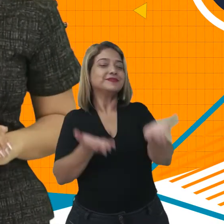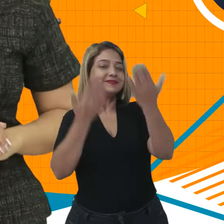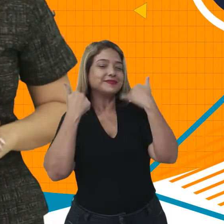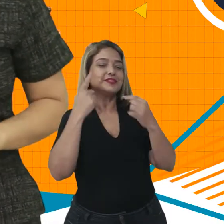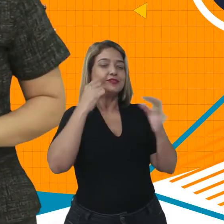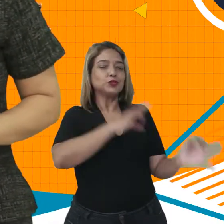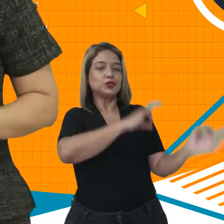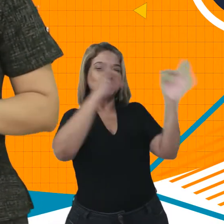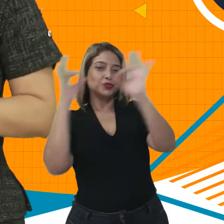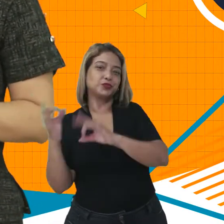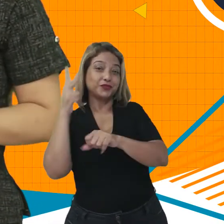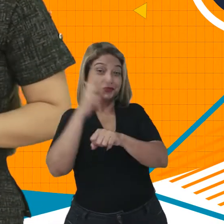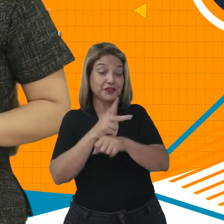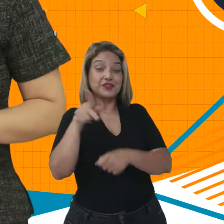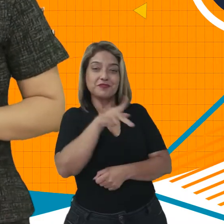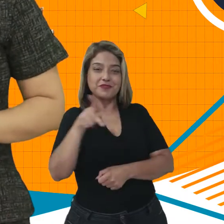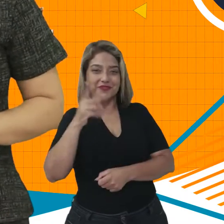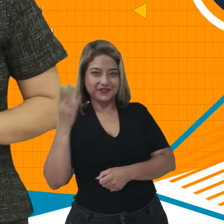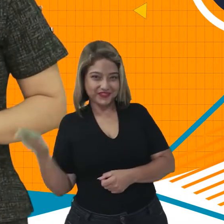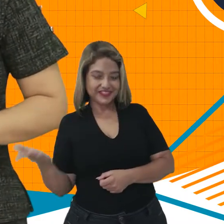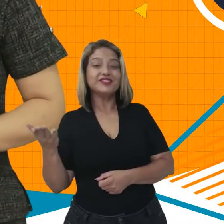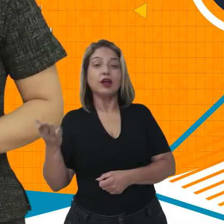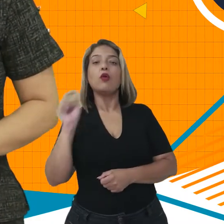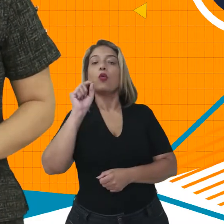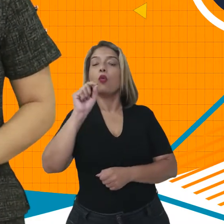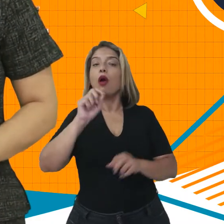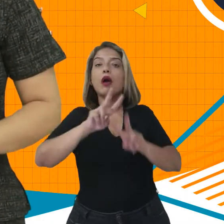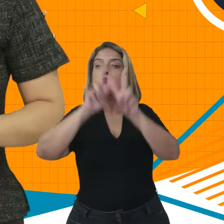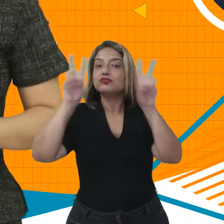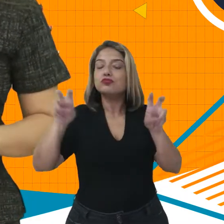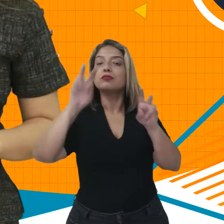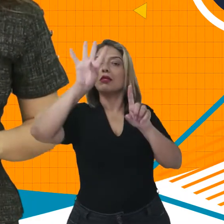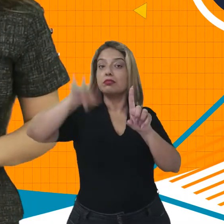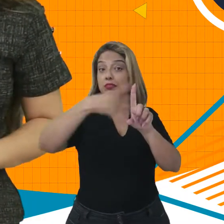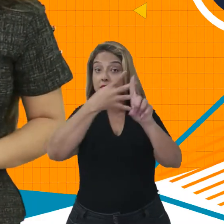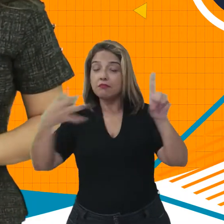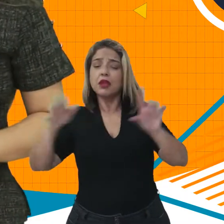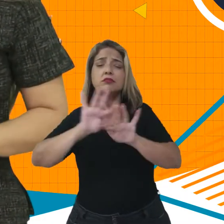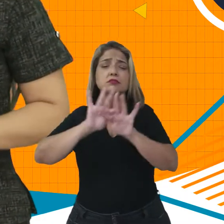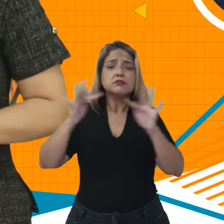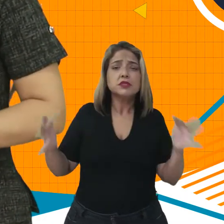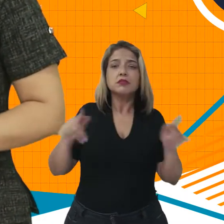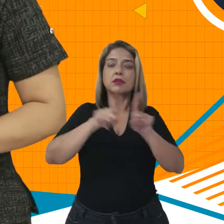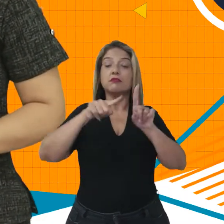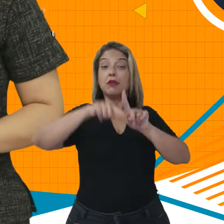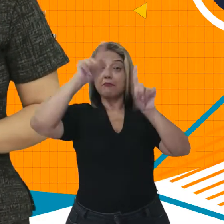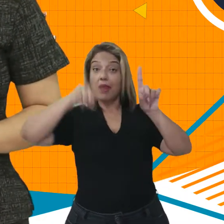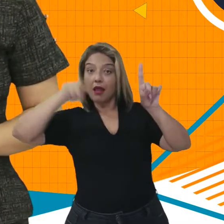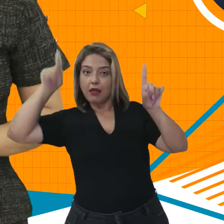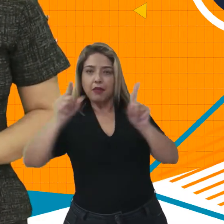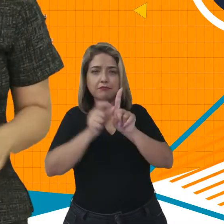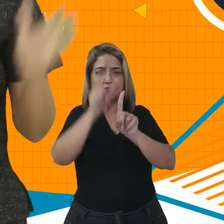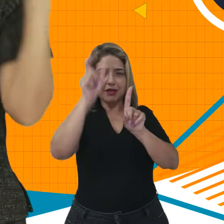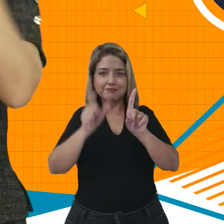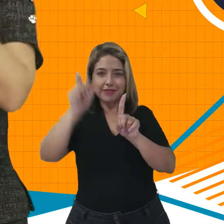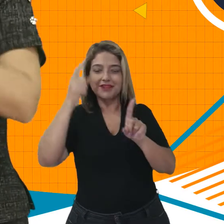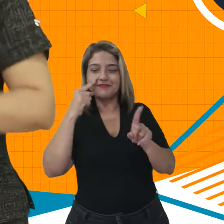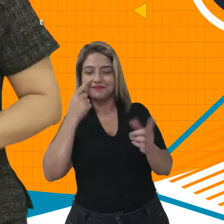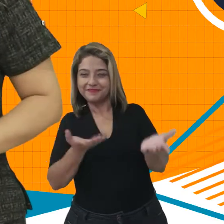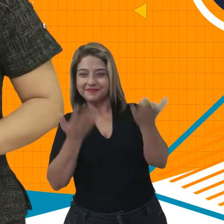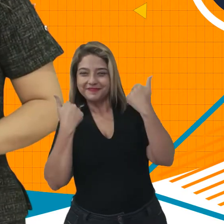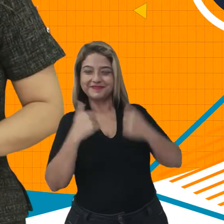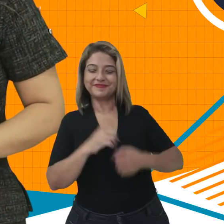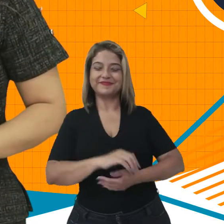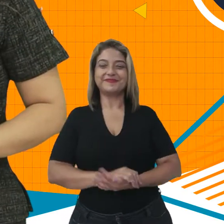vamos acompanhar o vídeo feito pela professora Cristiane sobre tabelas simples e gráficos de coluna. Bora lá?